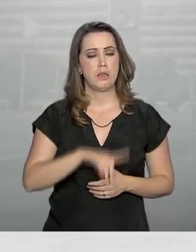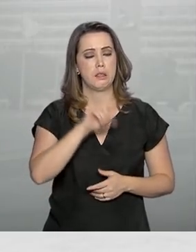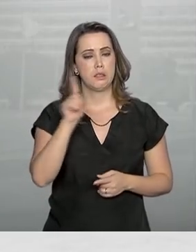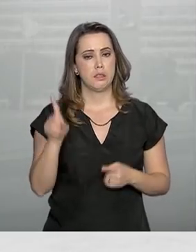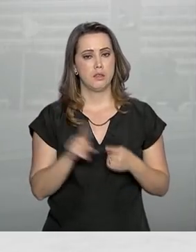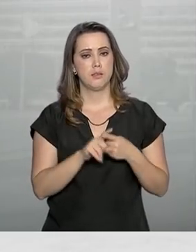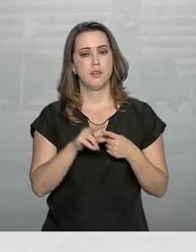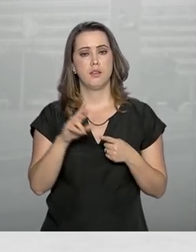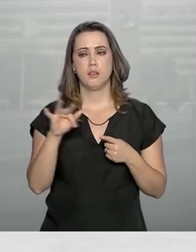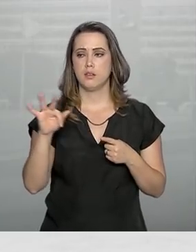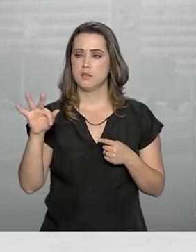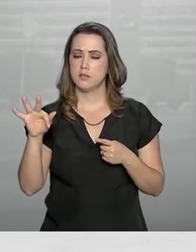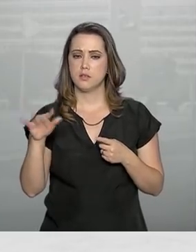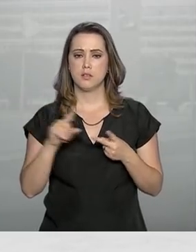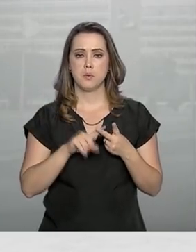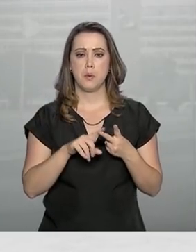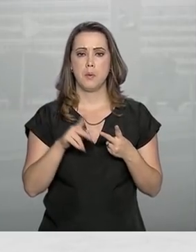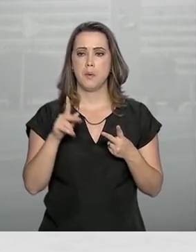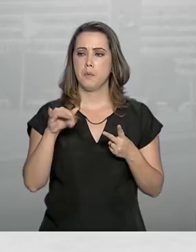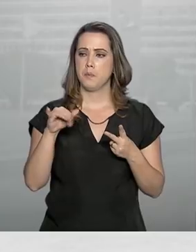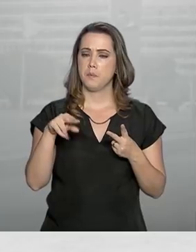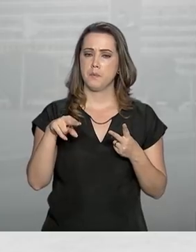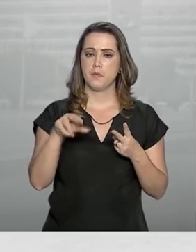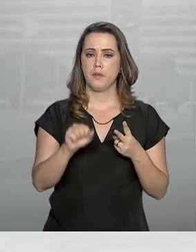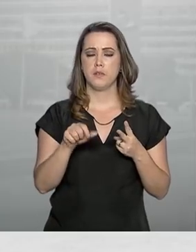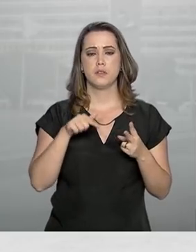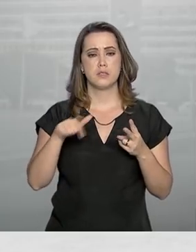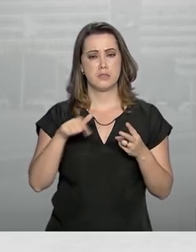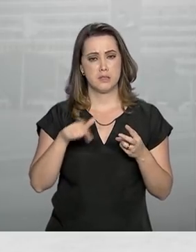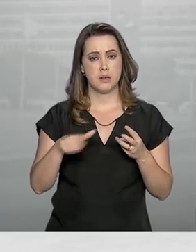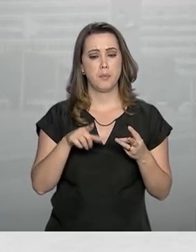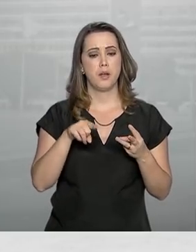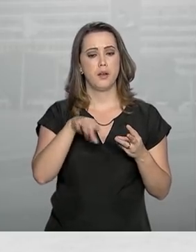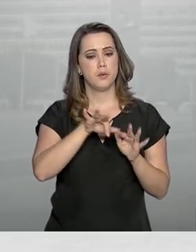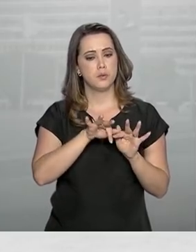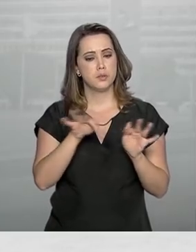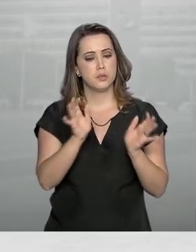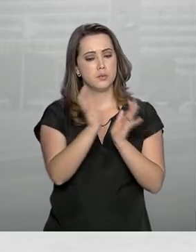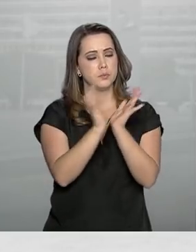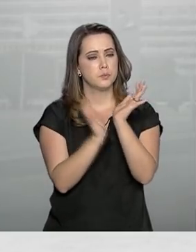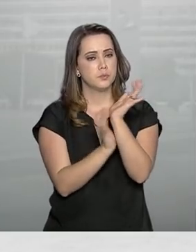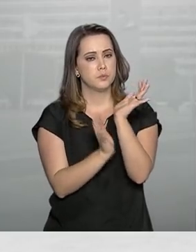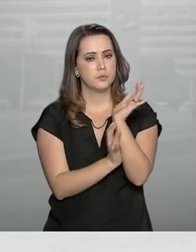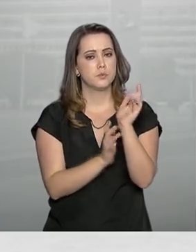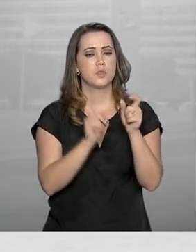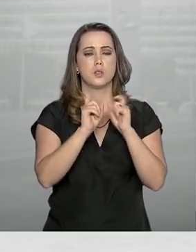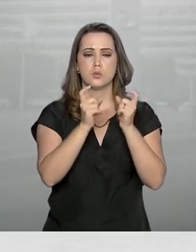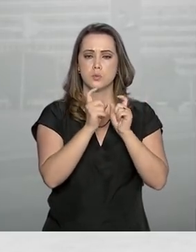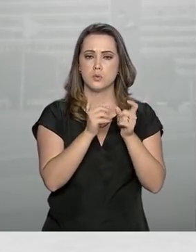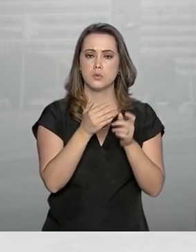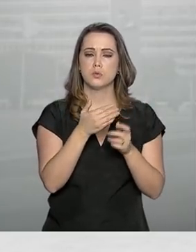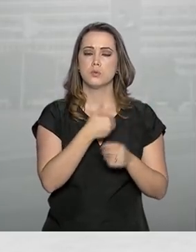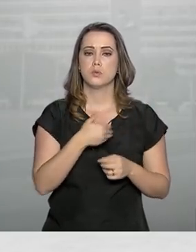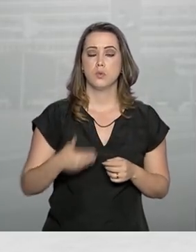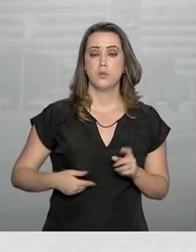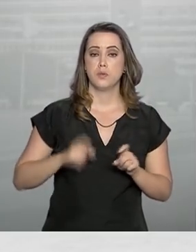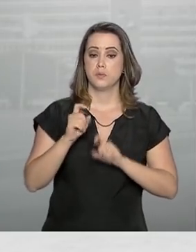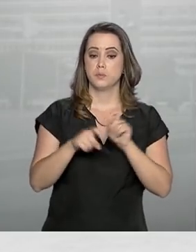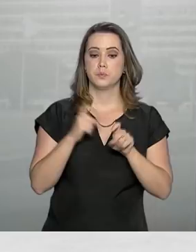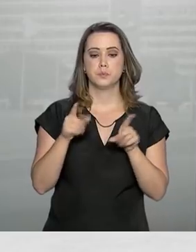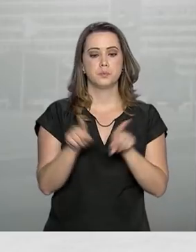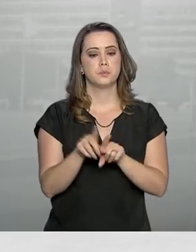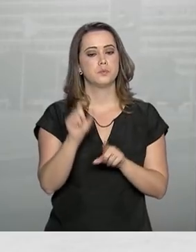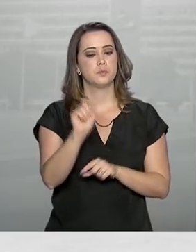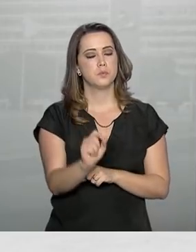elas, Receita Federal, Previdência e Trabalho e Desburocratização, Gestão e Governo Digital. A